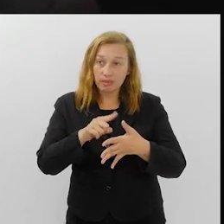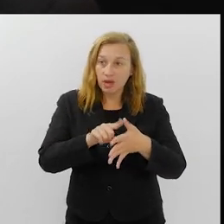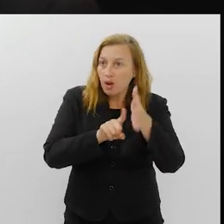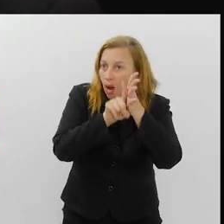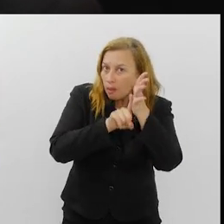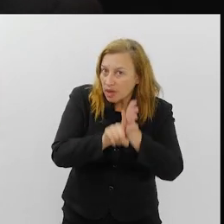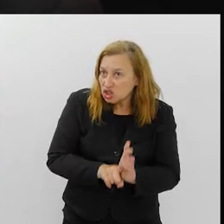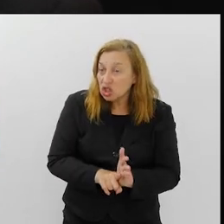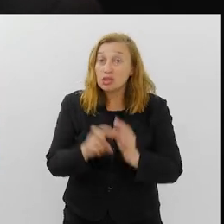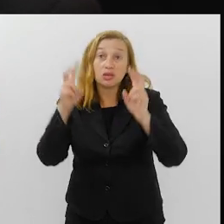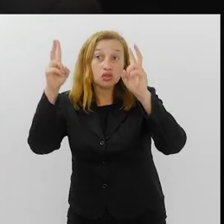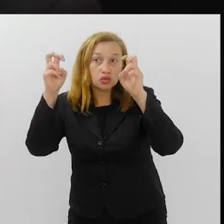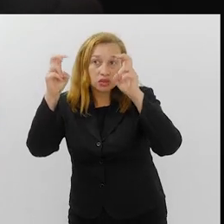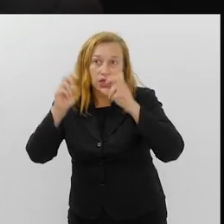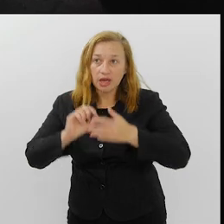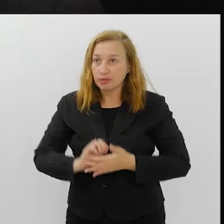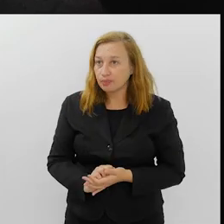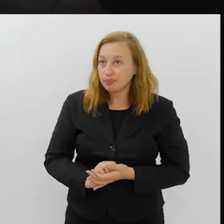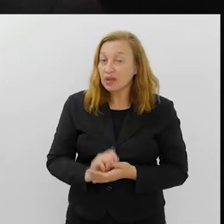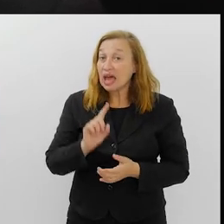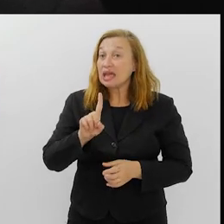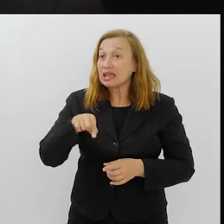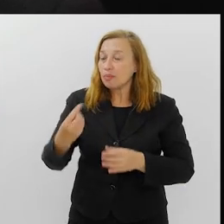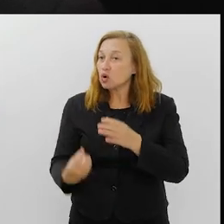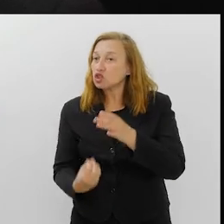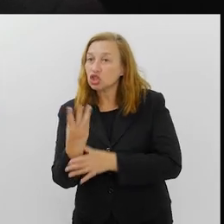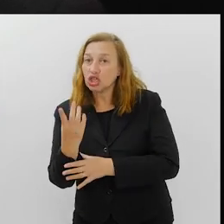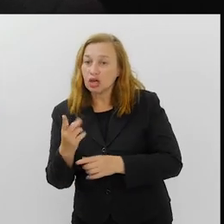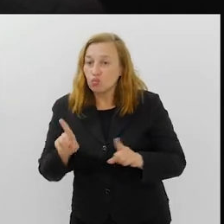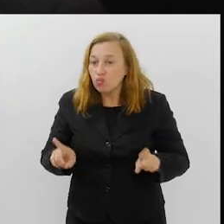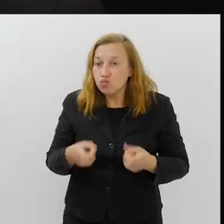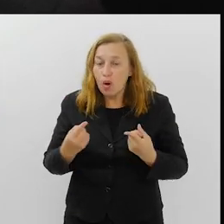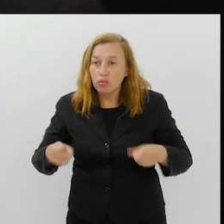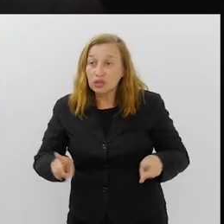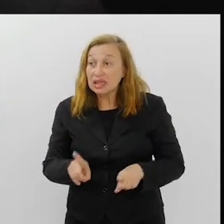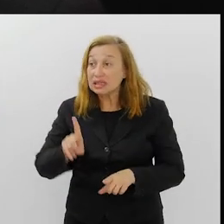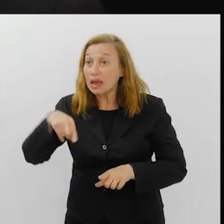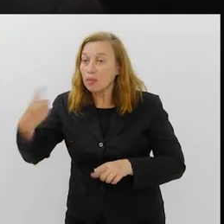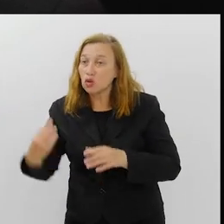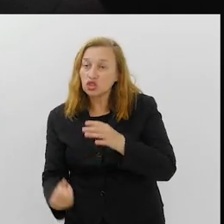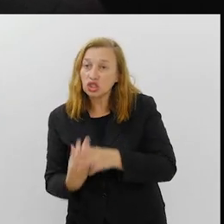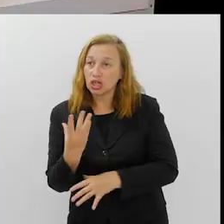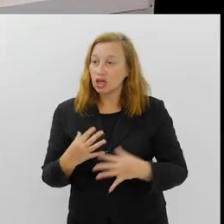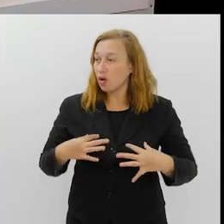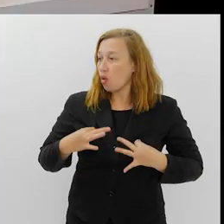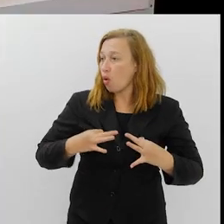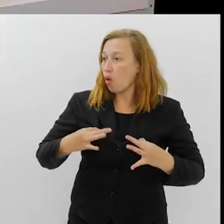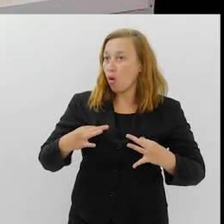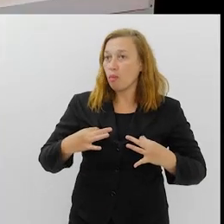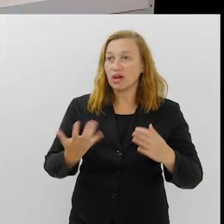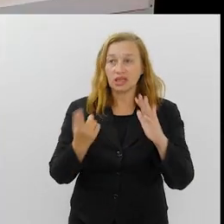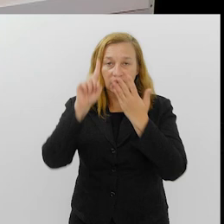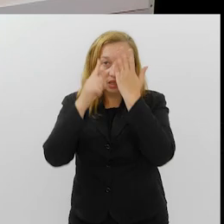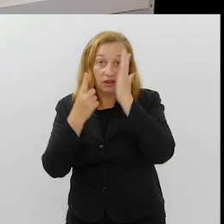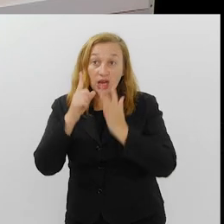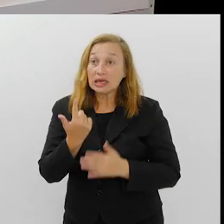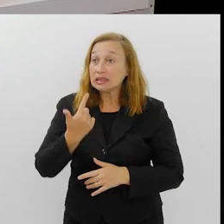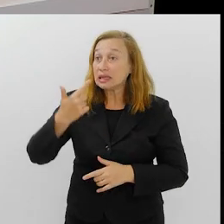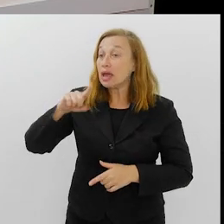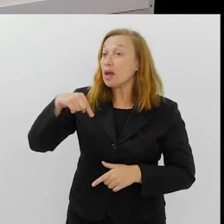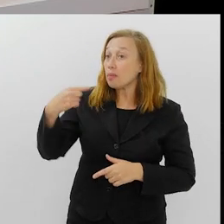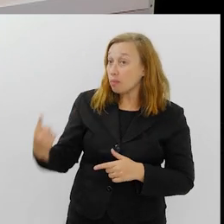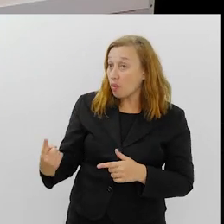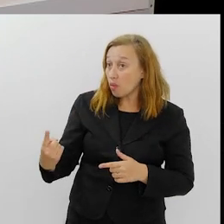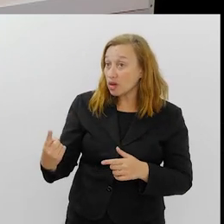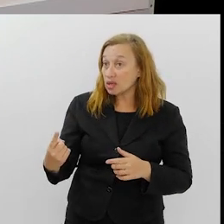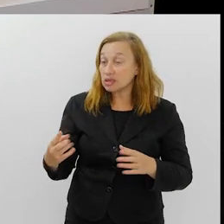execução de um tema, né? E vira um enredo. Esse enredo vai gerar figurinos. Figurinos, depois você vai fazer alegoria,